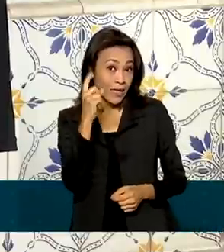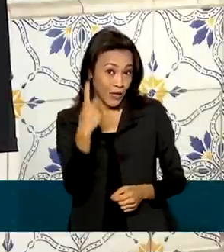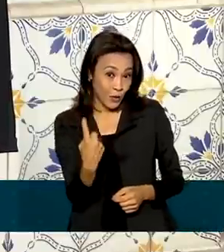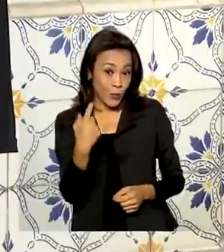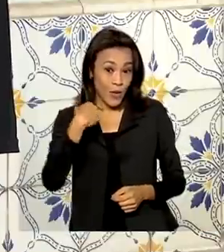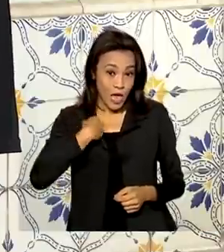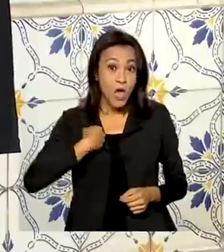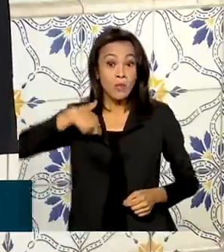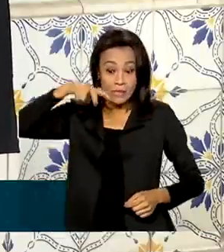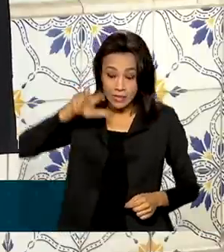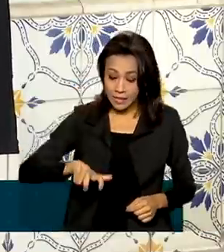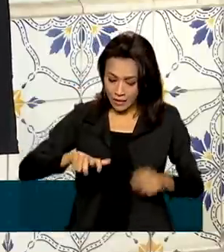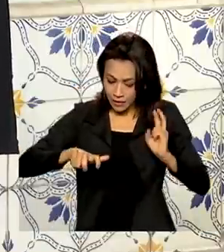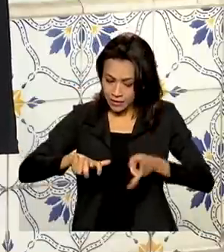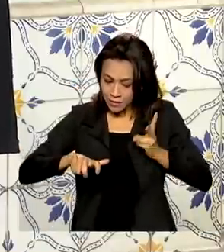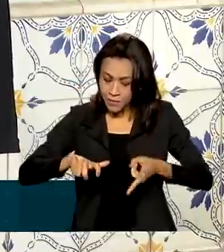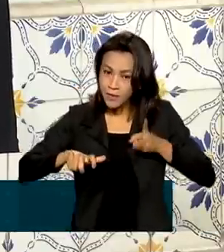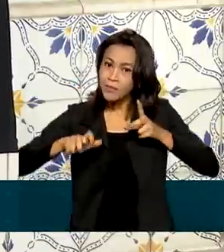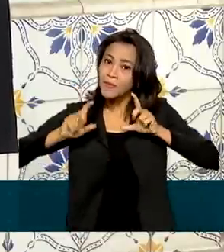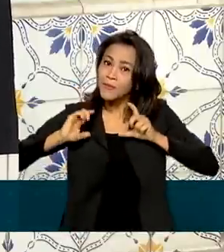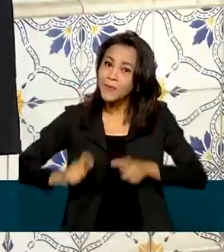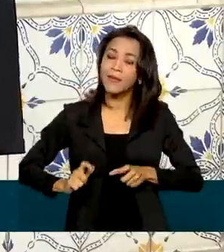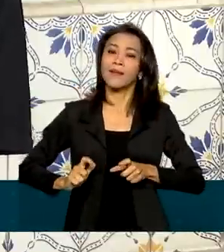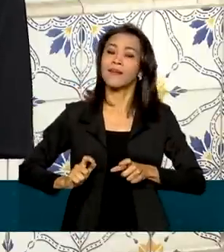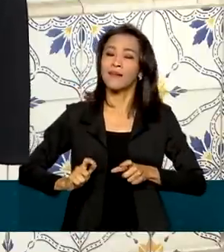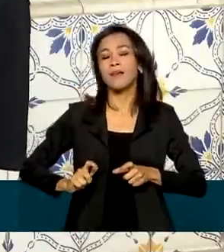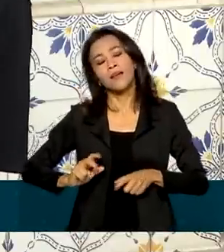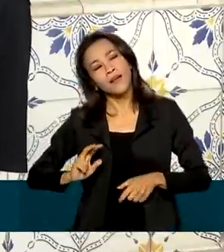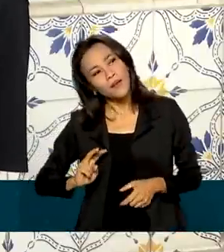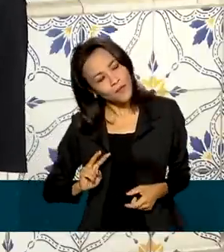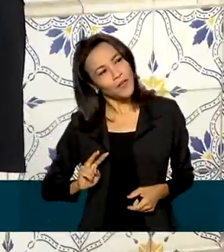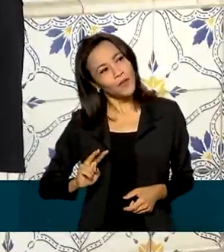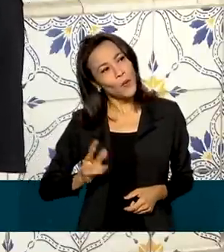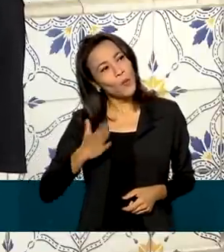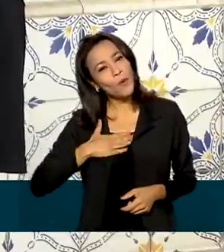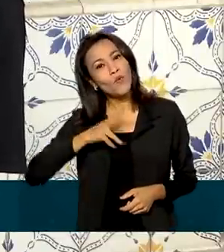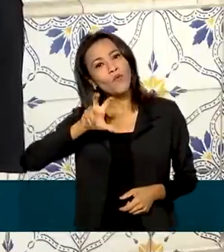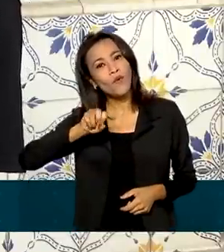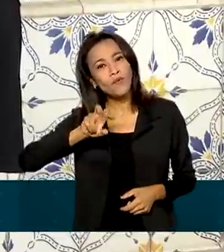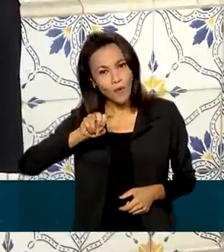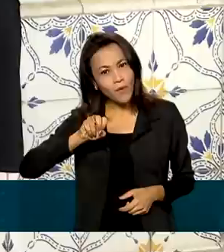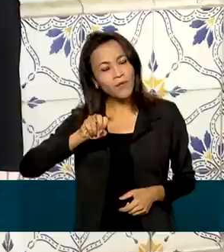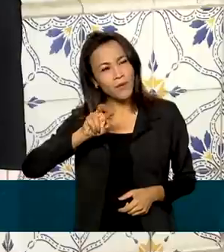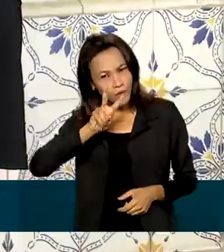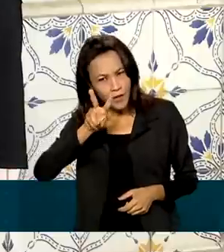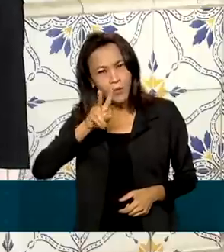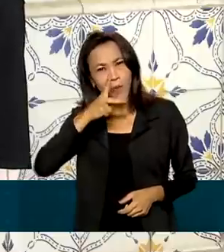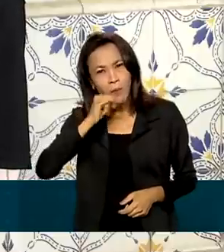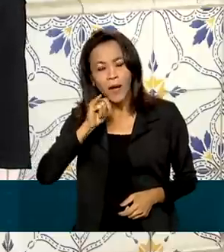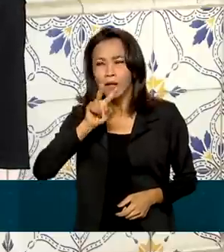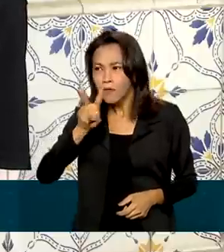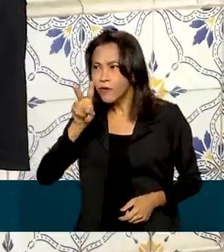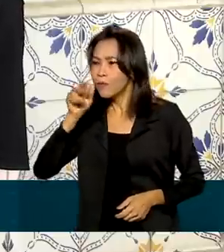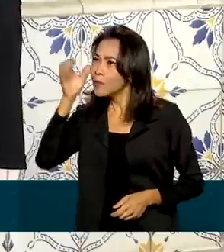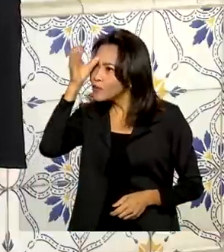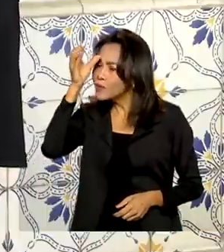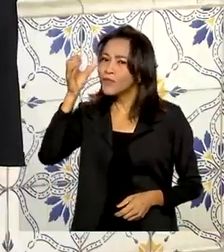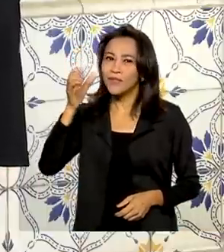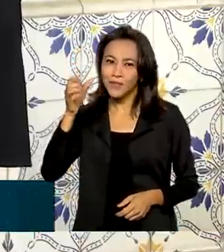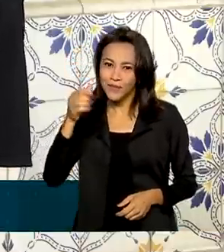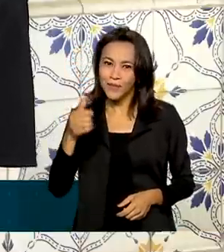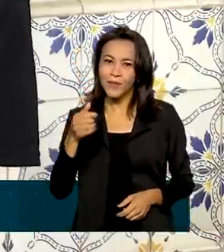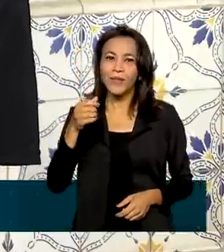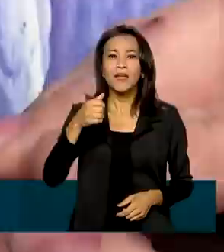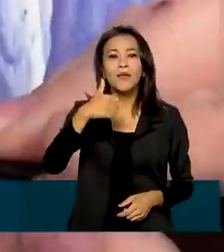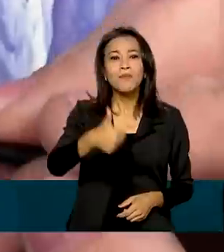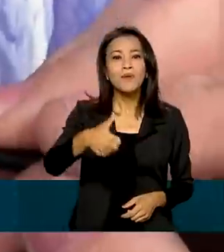sentado aqui nesse mesmo local, vendo o meu avô, o meu pai, meu tio, que está nessa placa, em